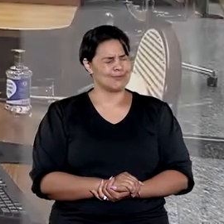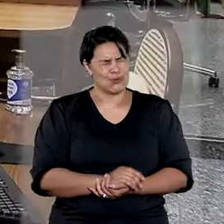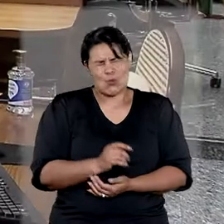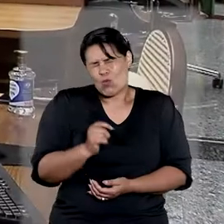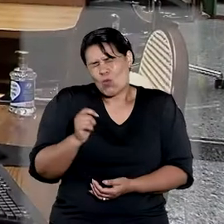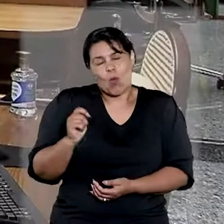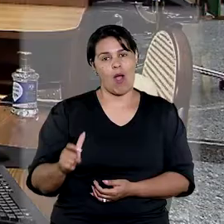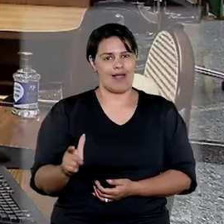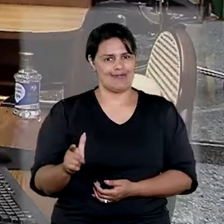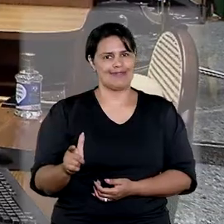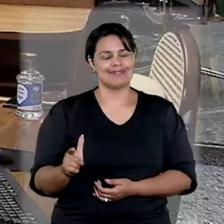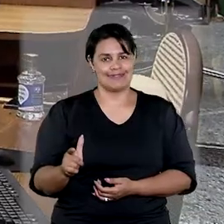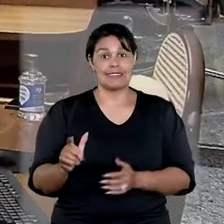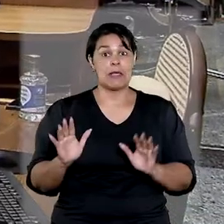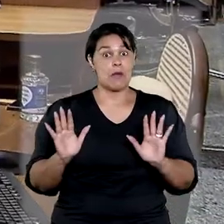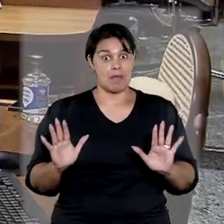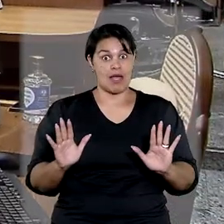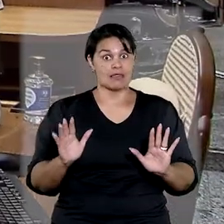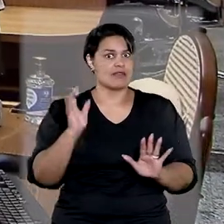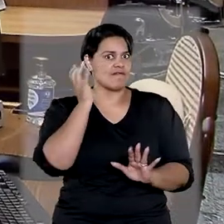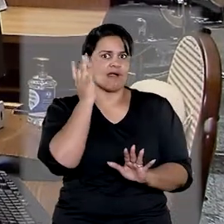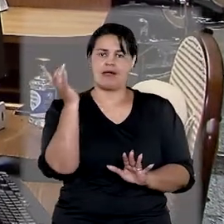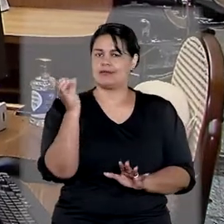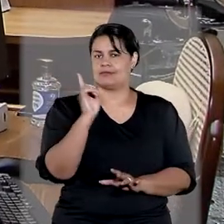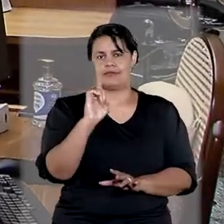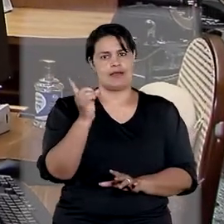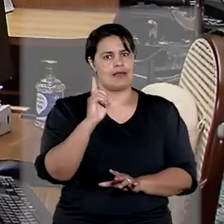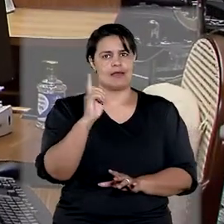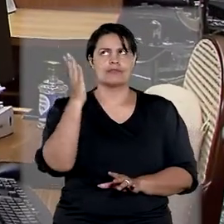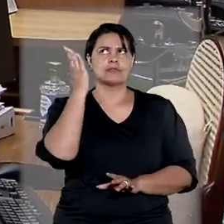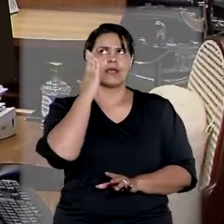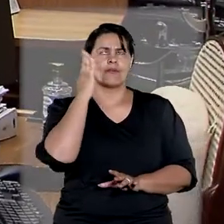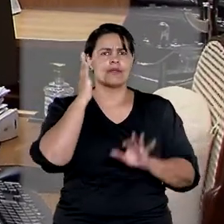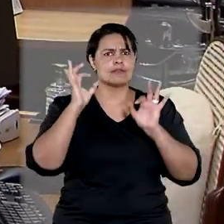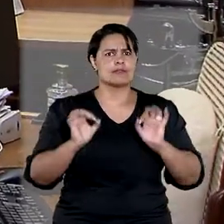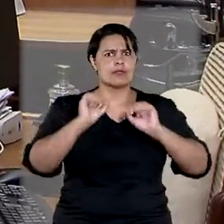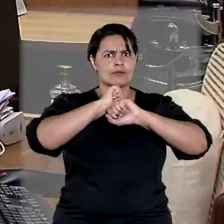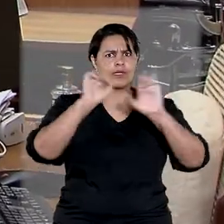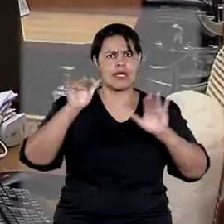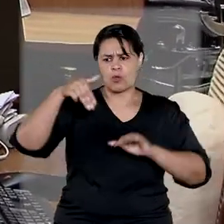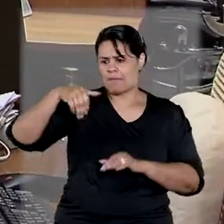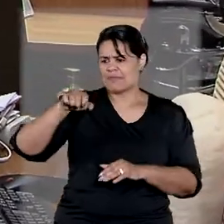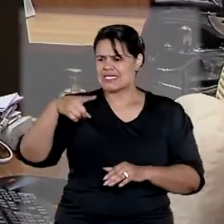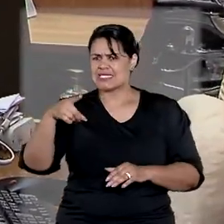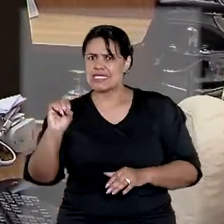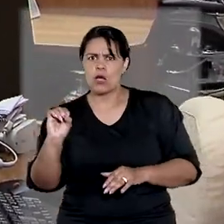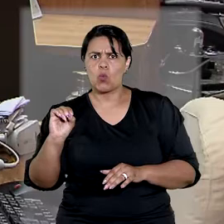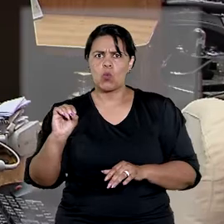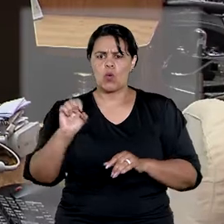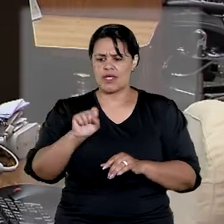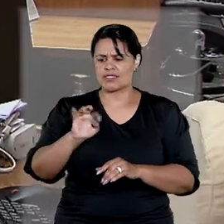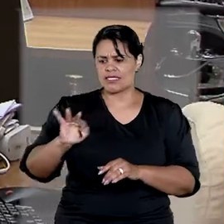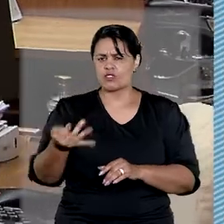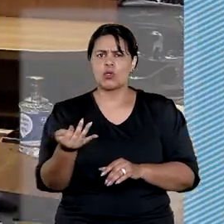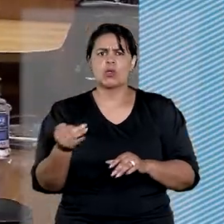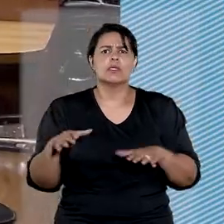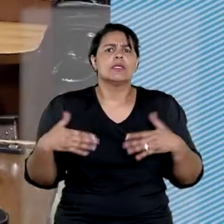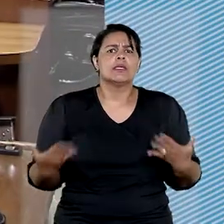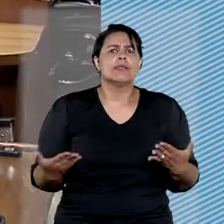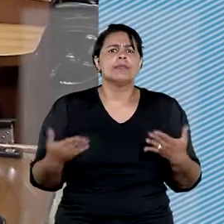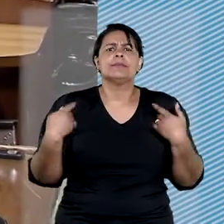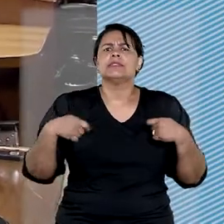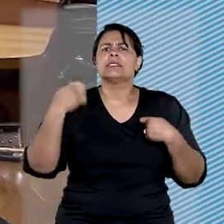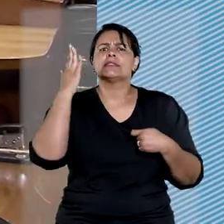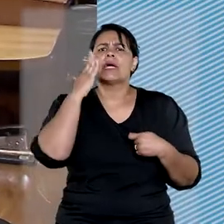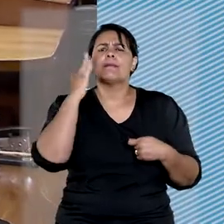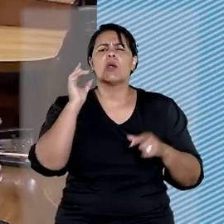Chegou perto, mas realmente não é fácil definir a missão do STJ. Primeiro, é importante saber que